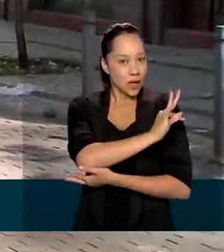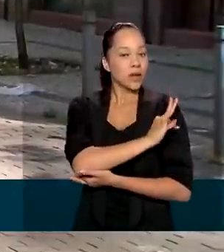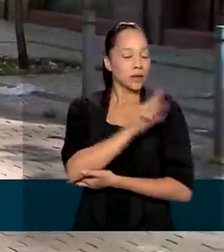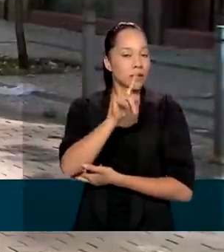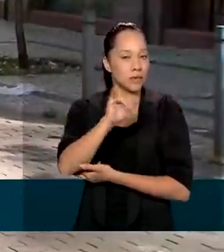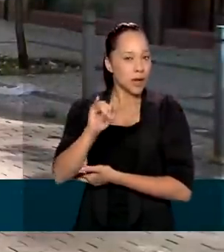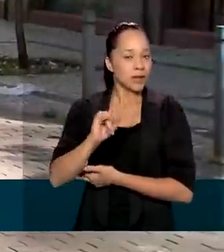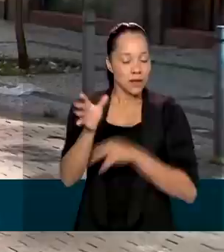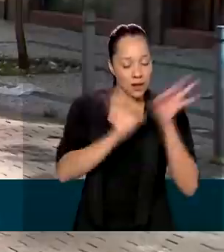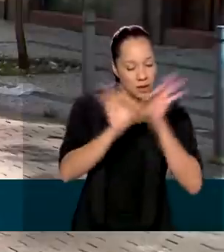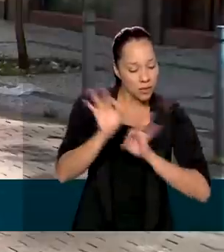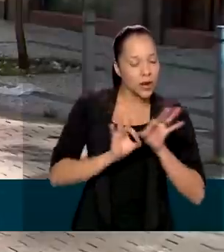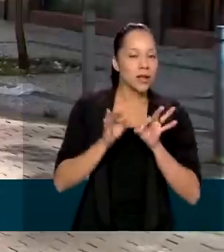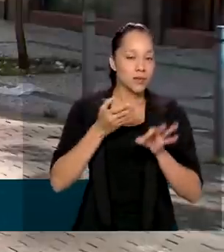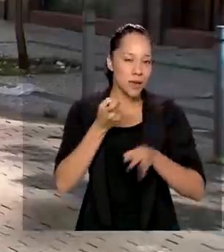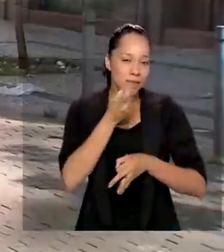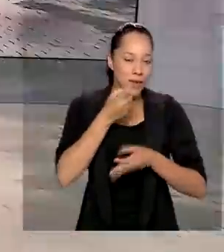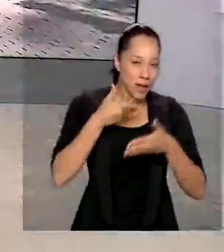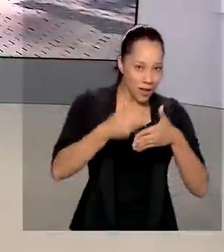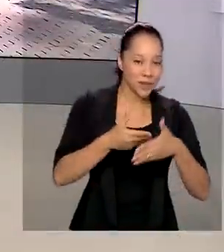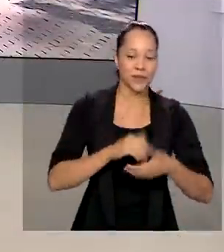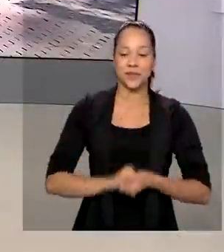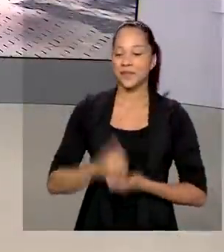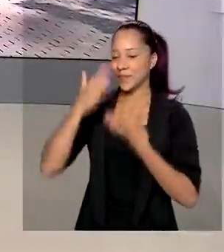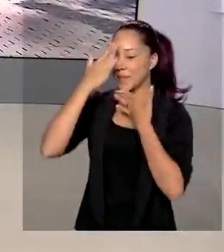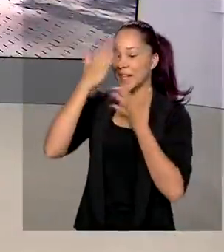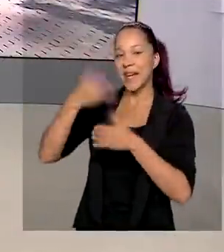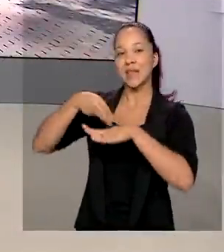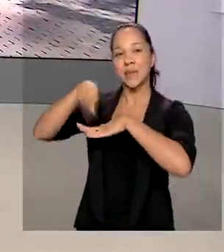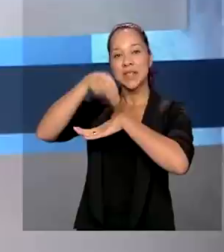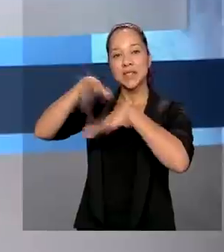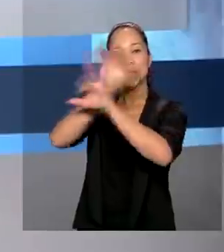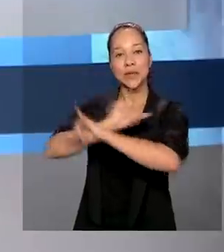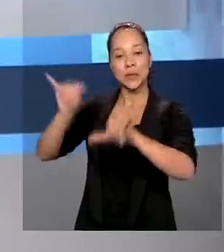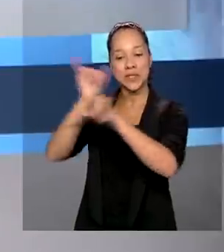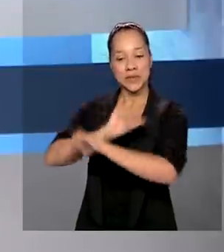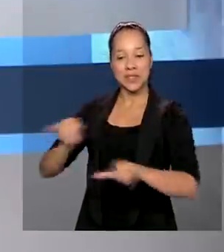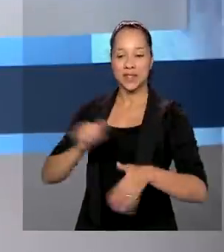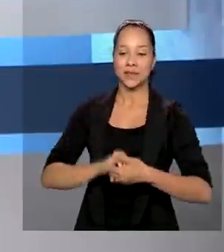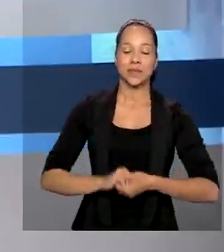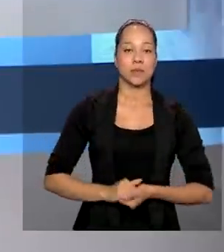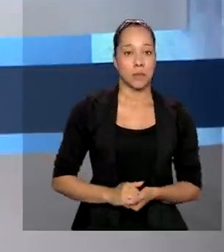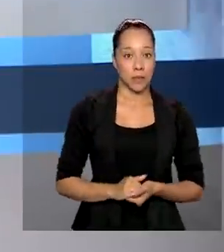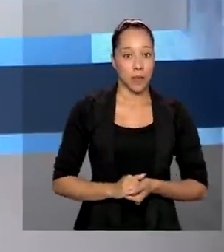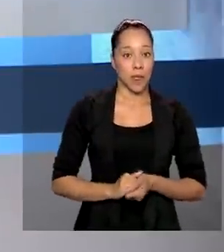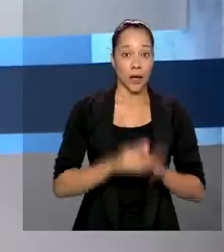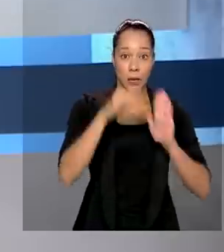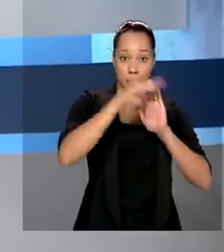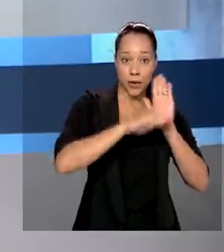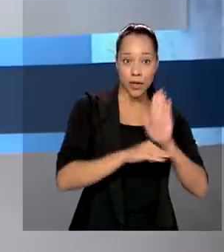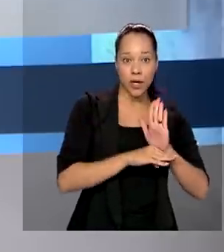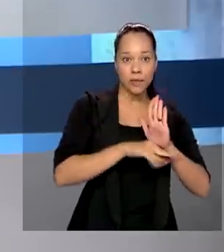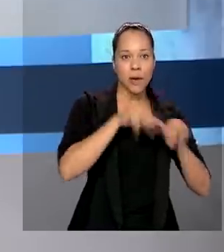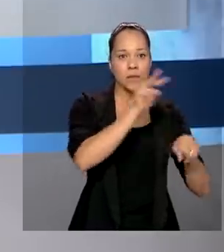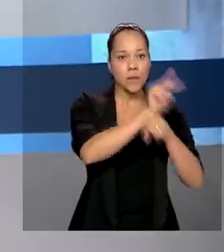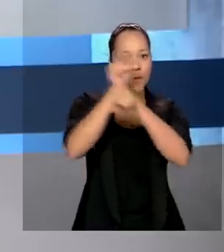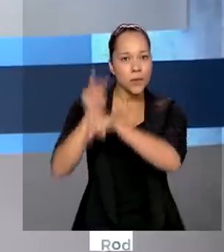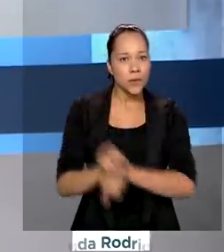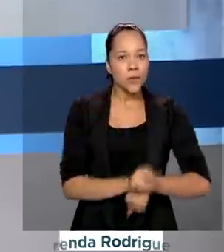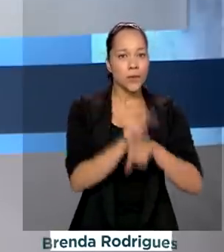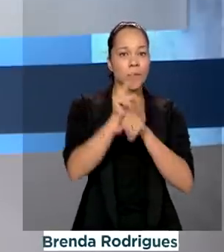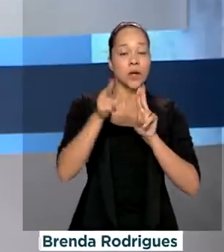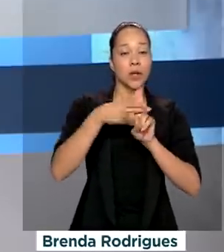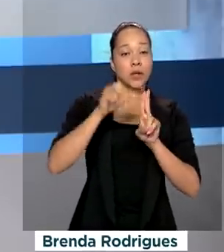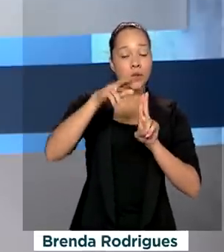ser realizada em breve, Renata. Obrigada, Alessandra, pelas suas informações. E olha, o programa ImunizaSus, lançado pelo